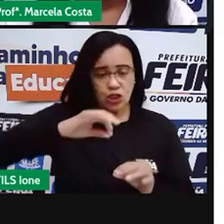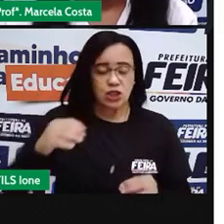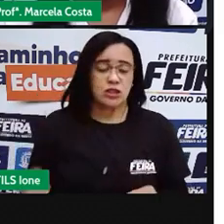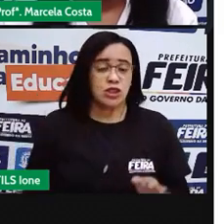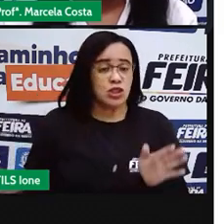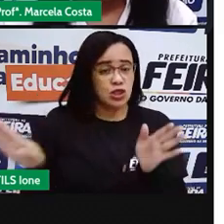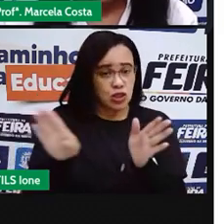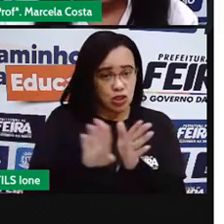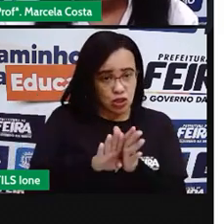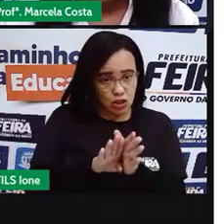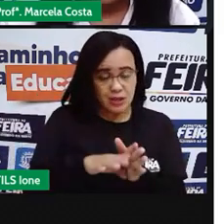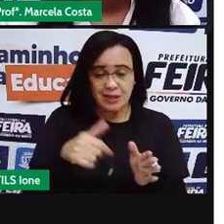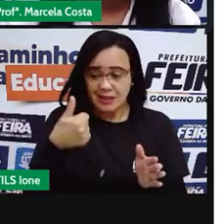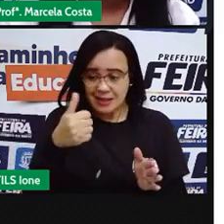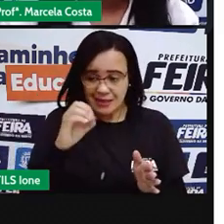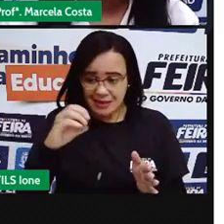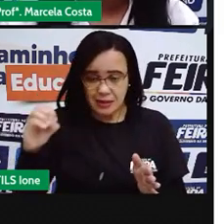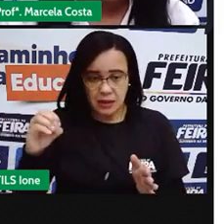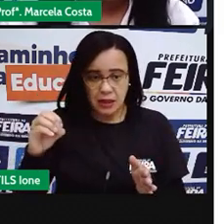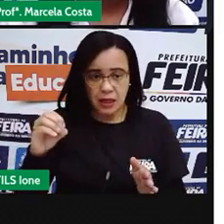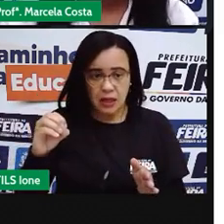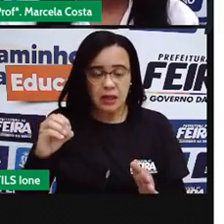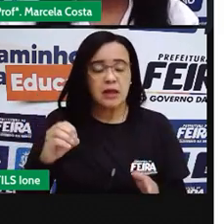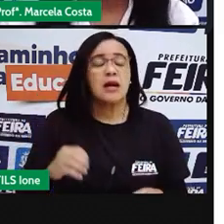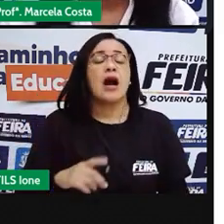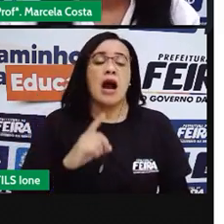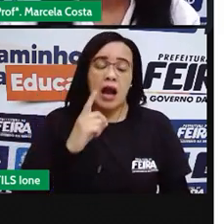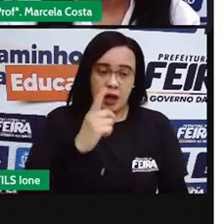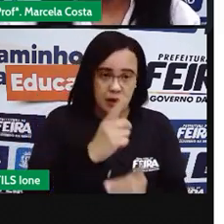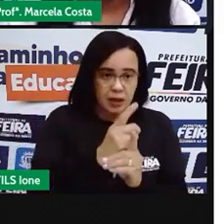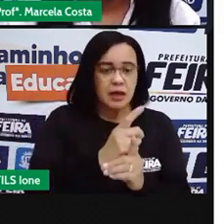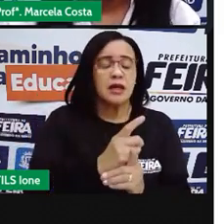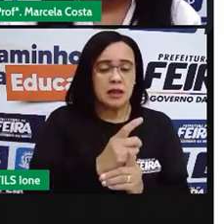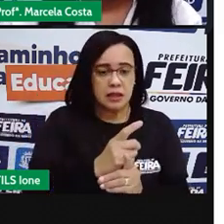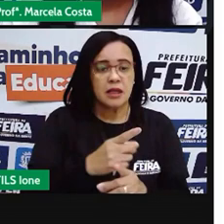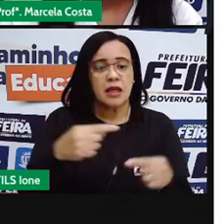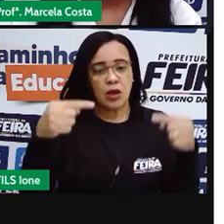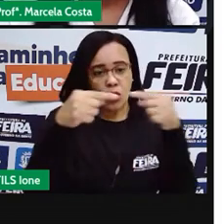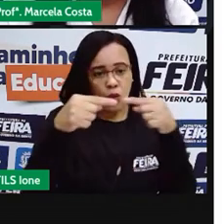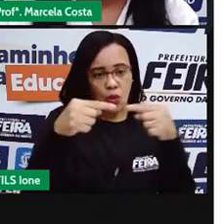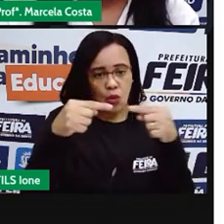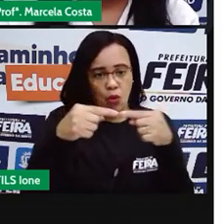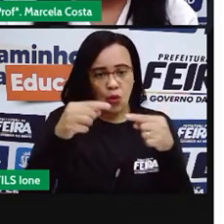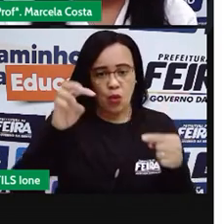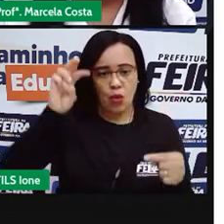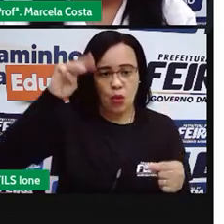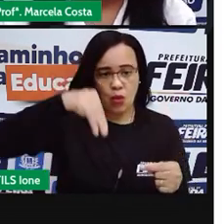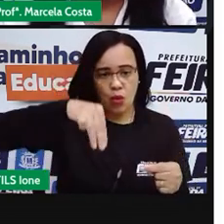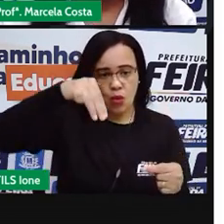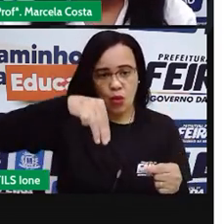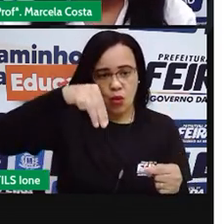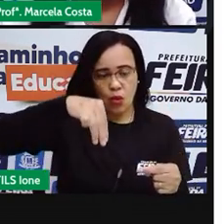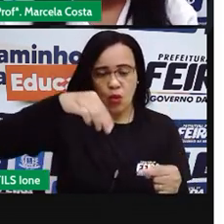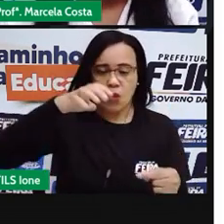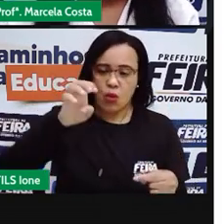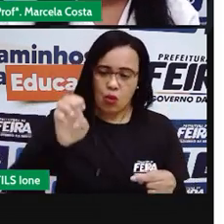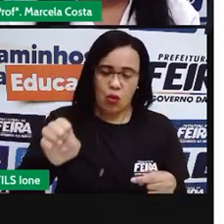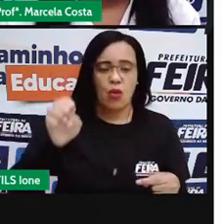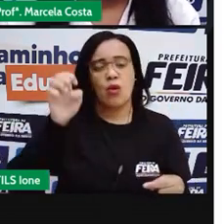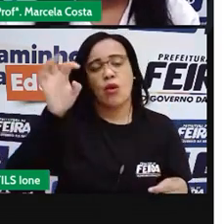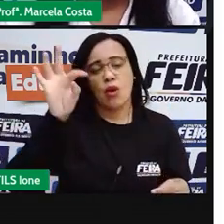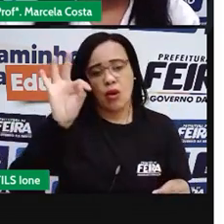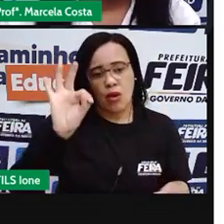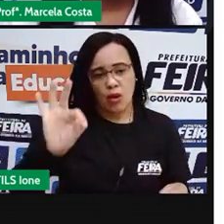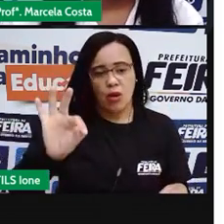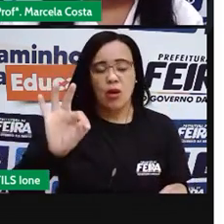no número 100, aí você identifica que tem um metro. Se passou do número 100, aí